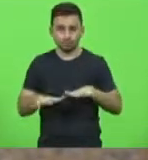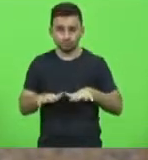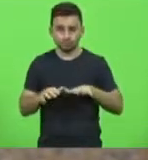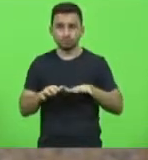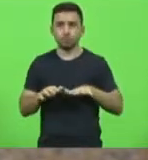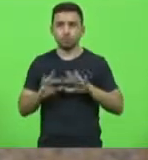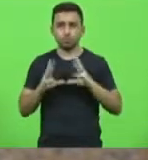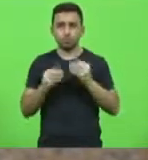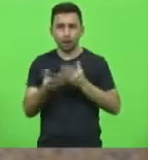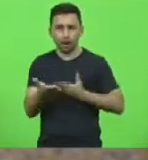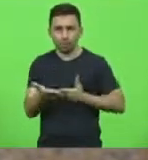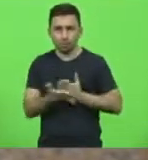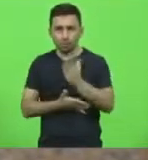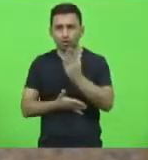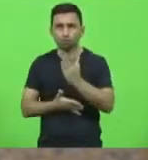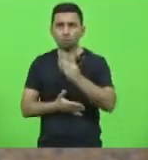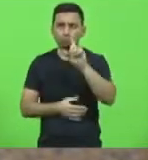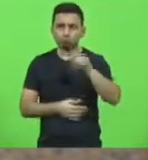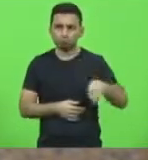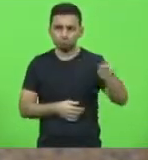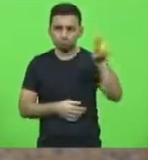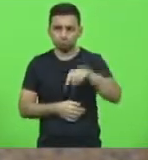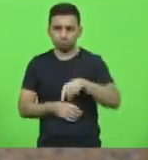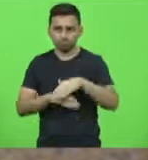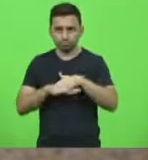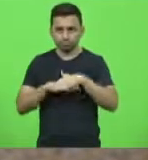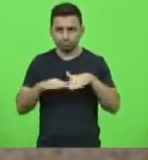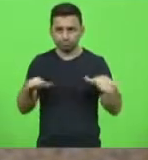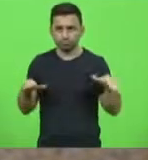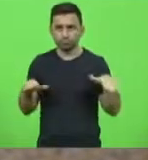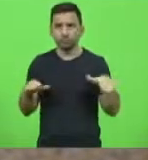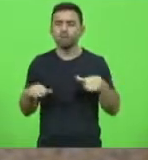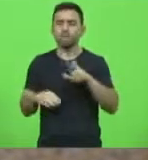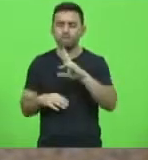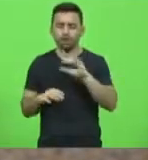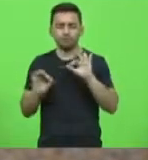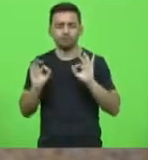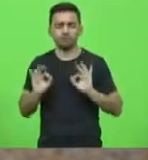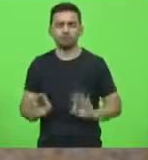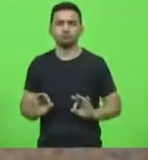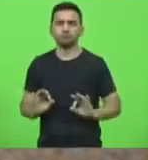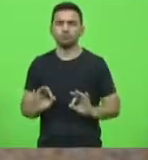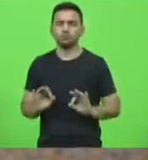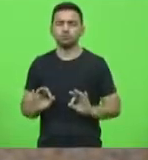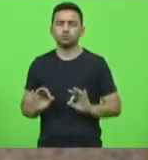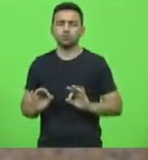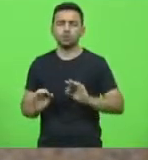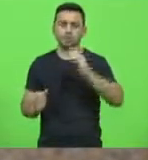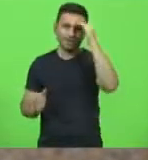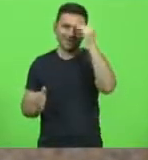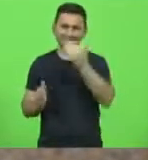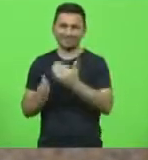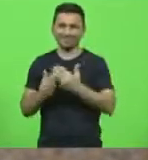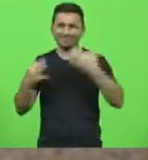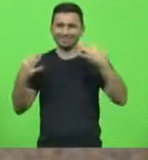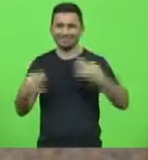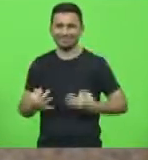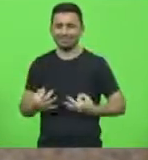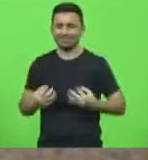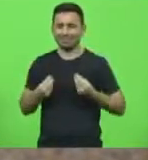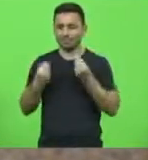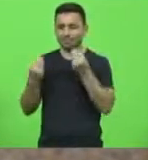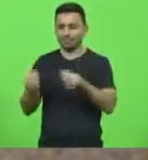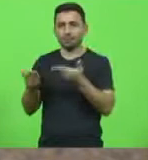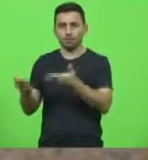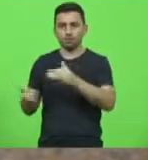dessas medidas cautelares, o está fazendo, na medida certa, está fazendo o corretamente e devolvendo a Júlio Garcia